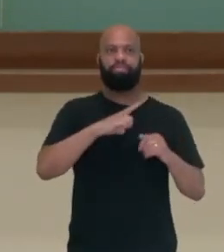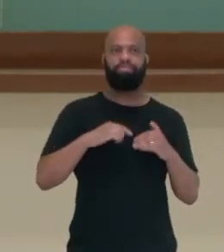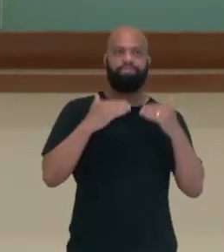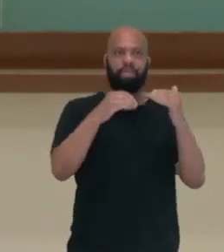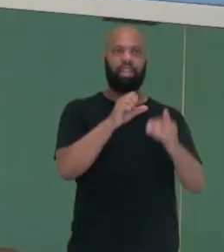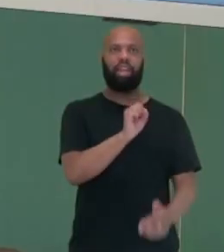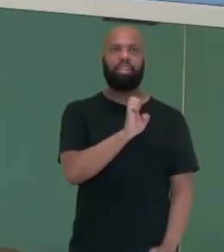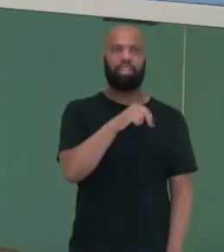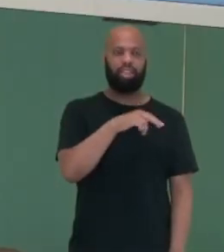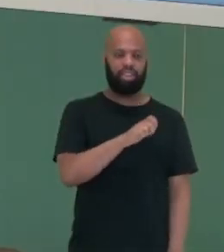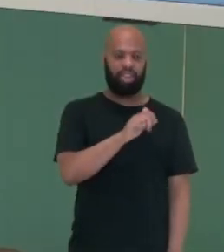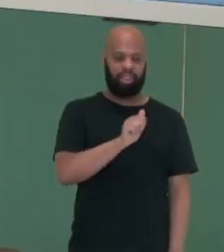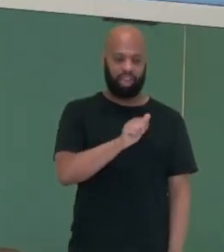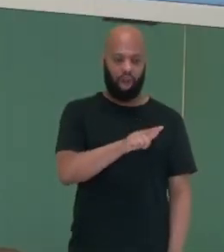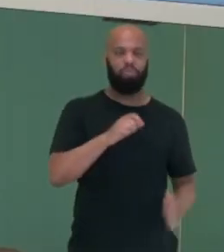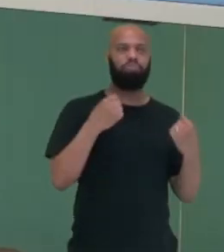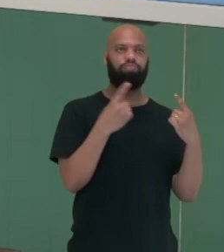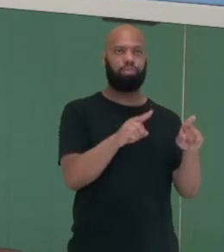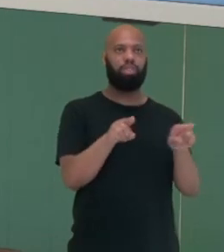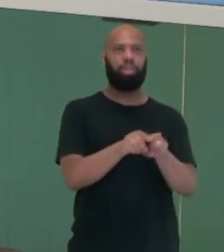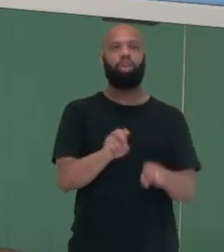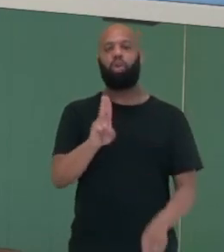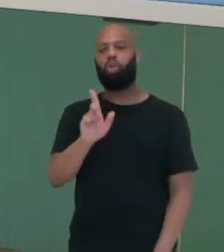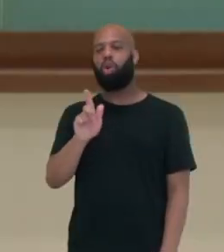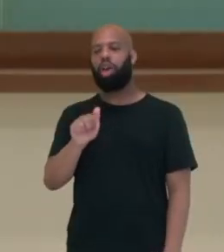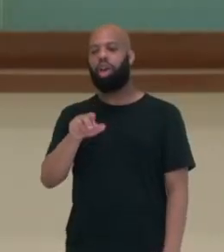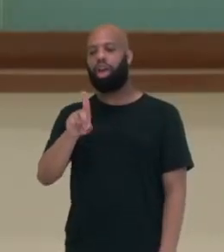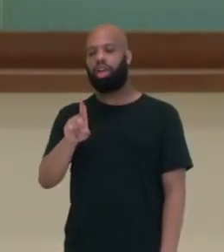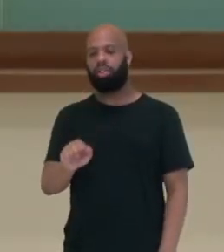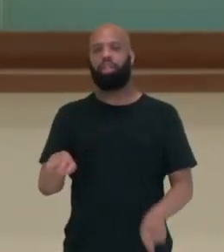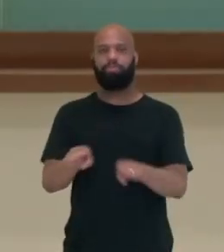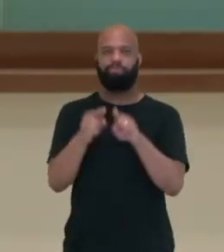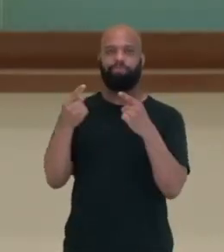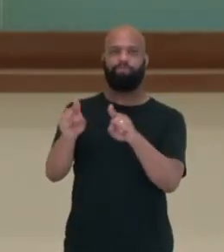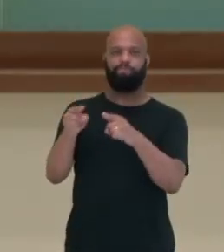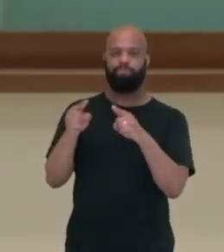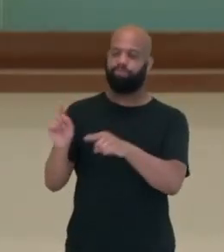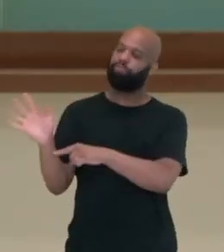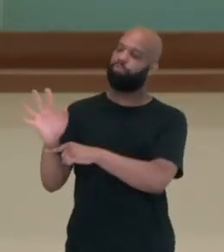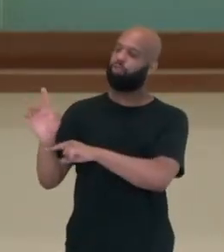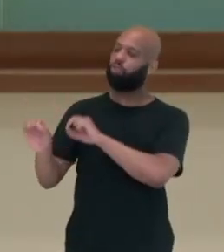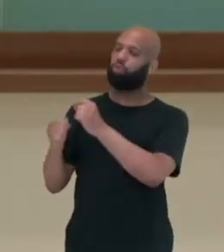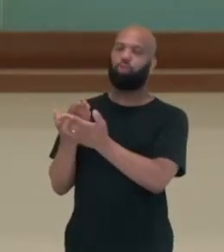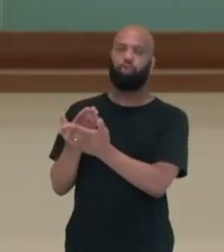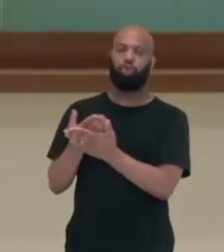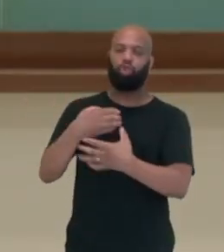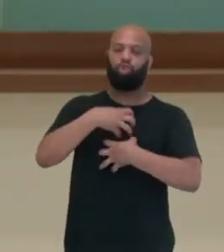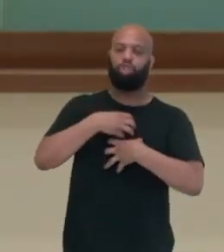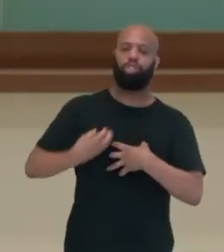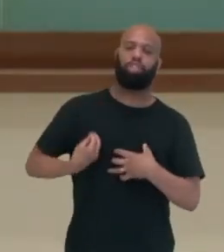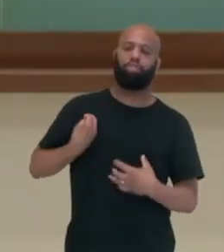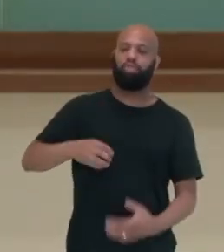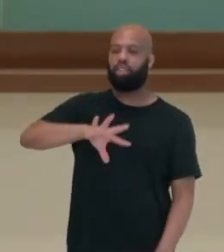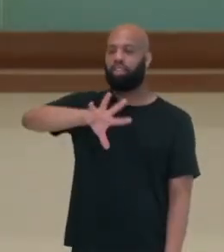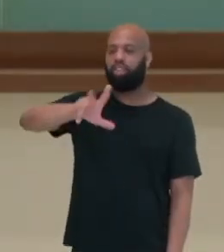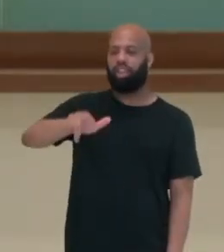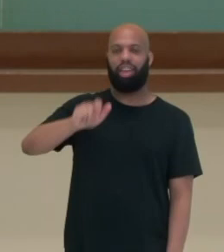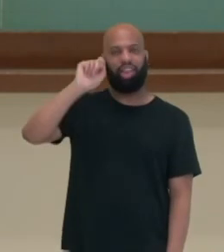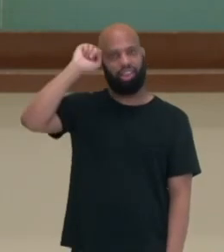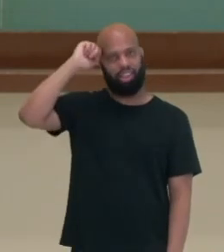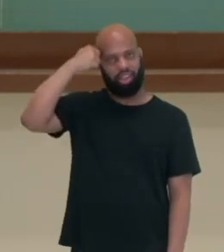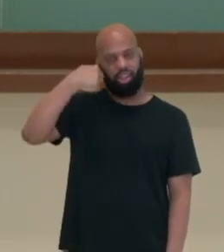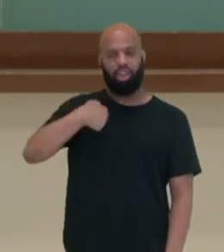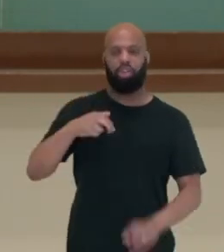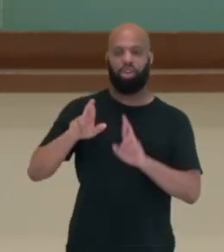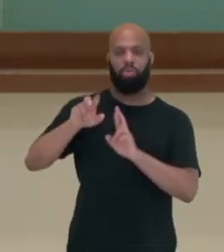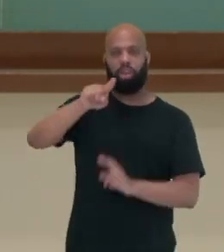ó, Senegal que vem combatendo e a Uganda, por exemplo. Ok? Muito bem. Então, nesse vídeo aí, nós vimos sobre as condições de vida no